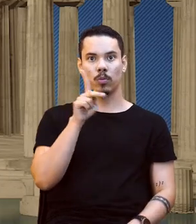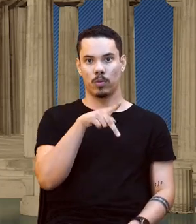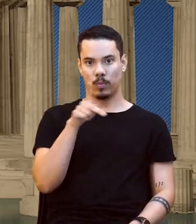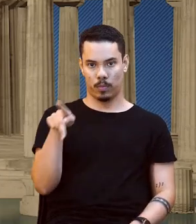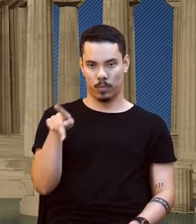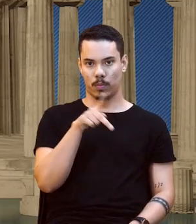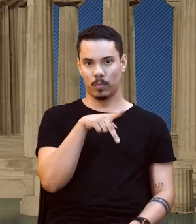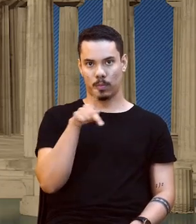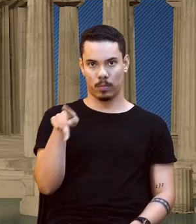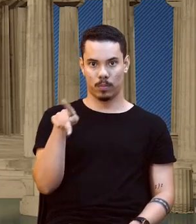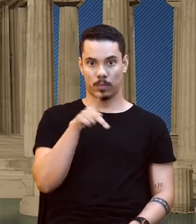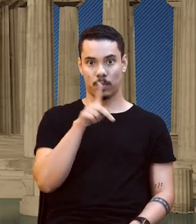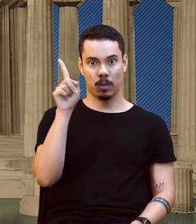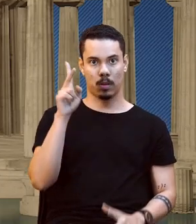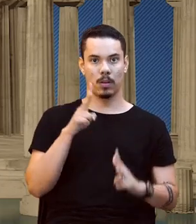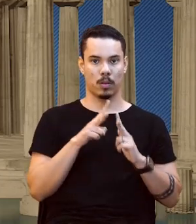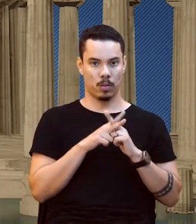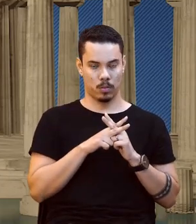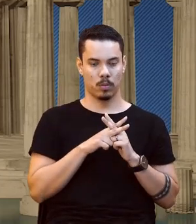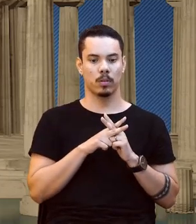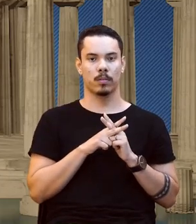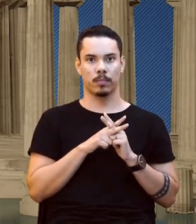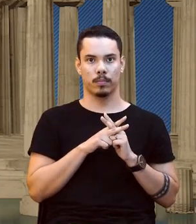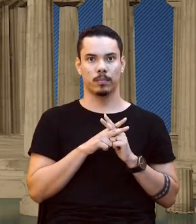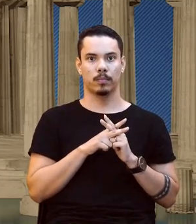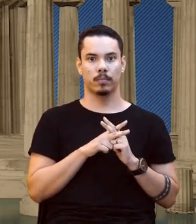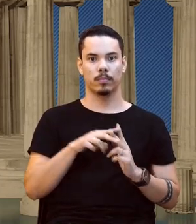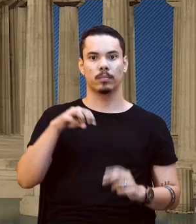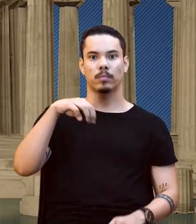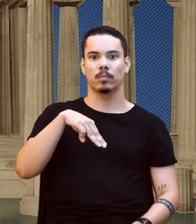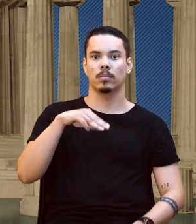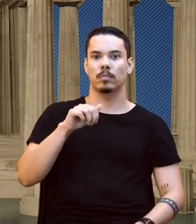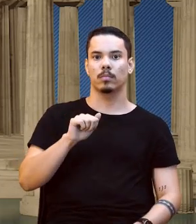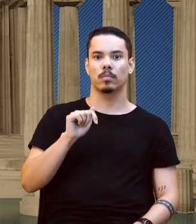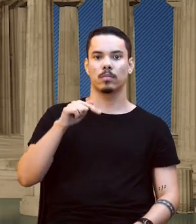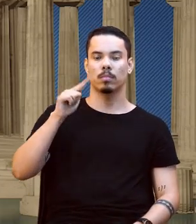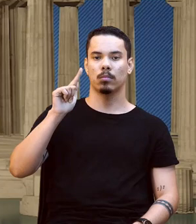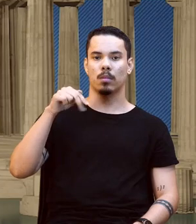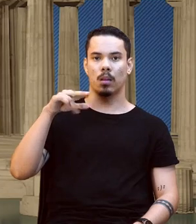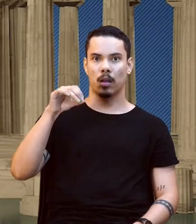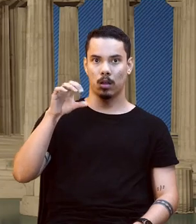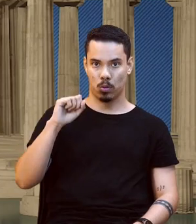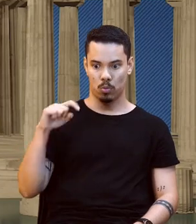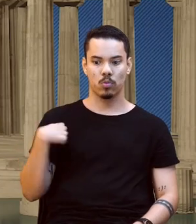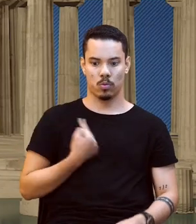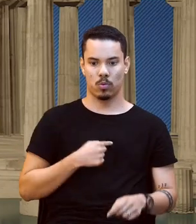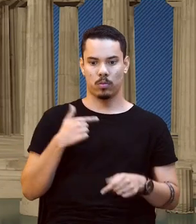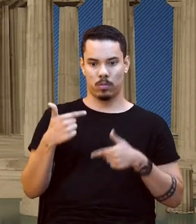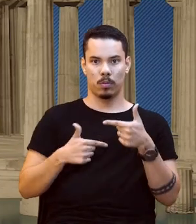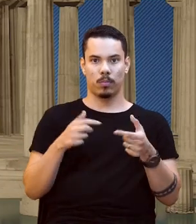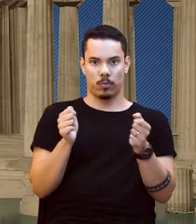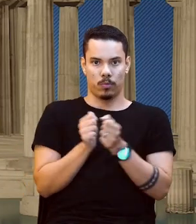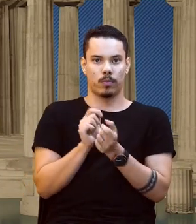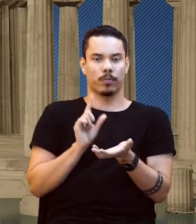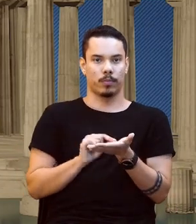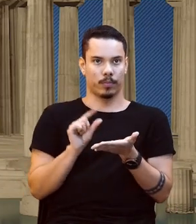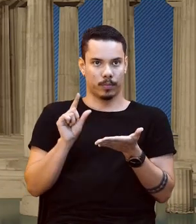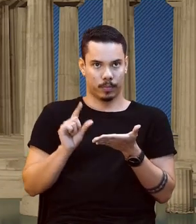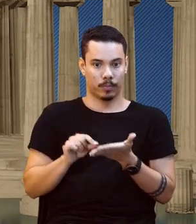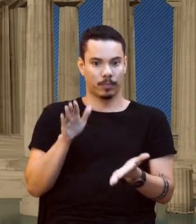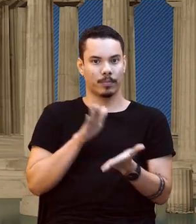doutor, né? Da Uniu, Magnus Dajus, nós trabalhamos junto, né? Esse artigo e